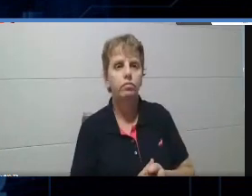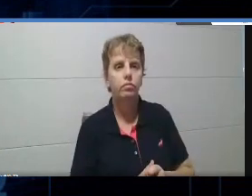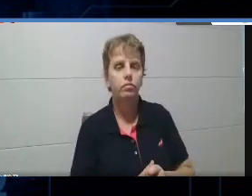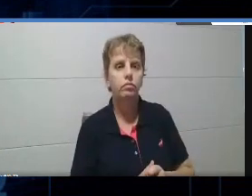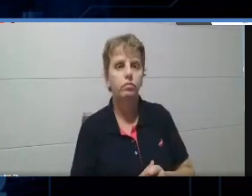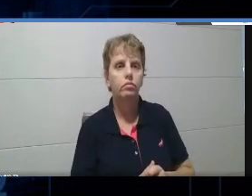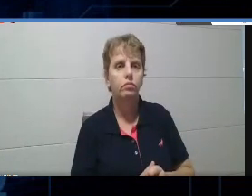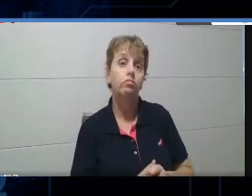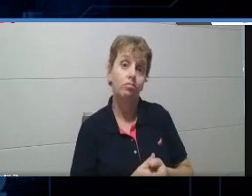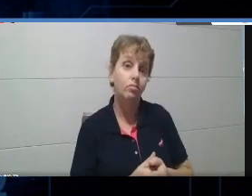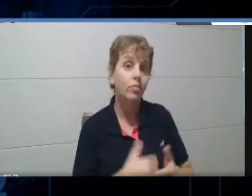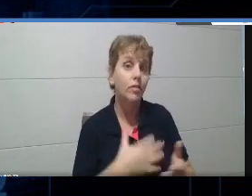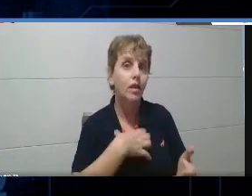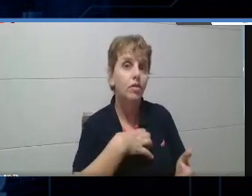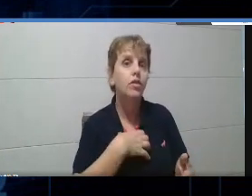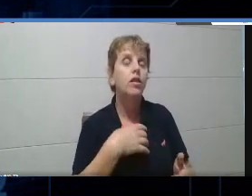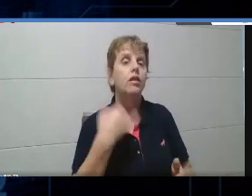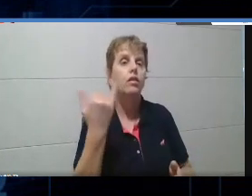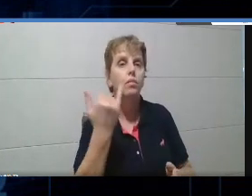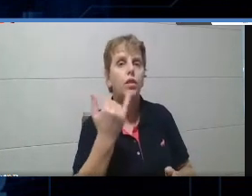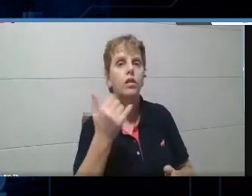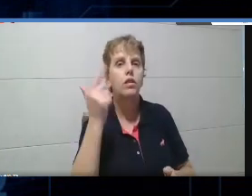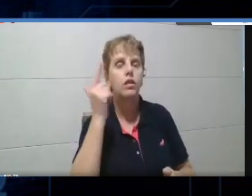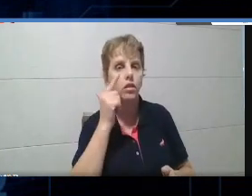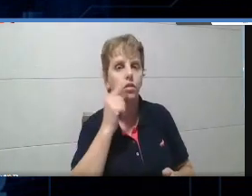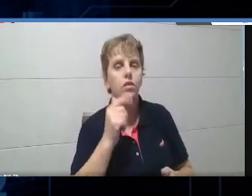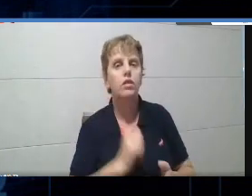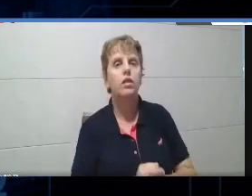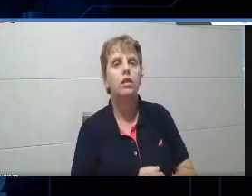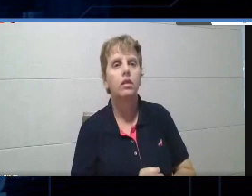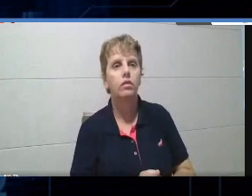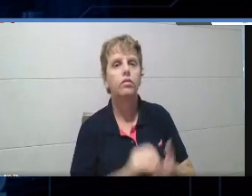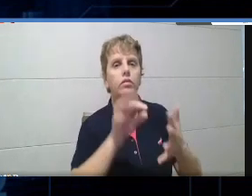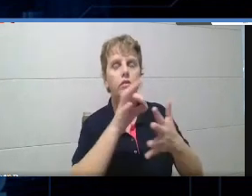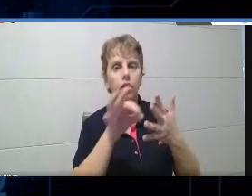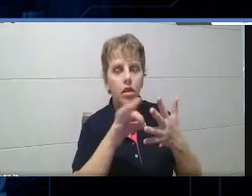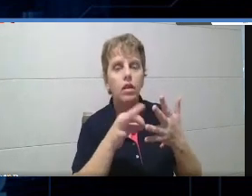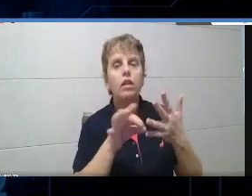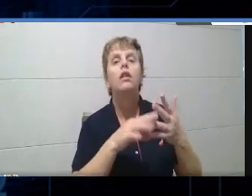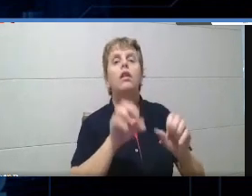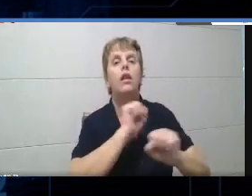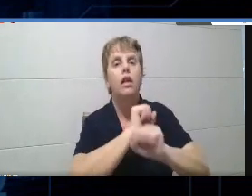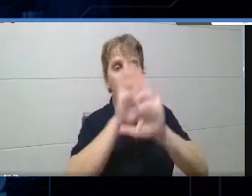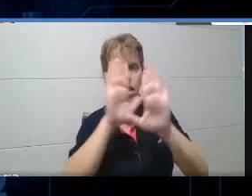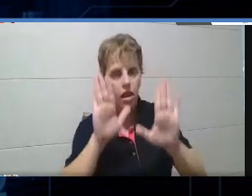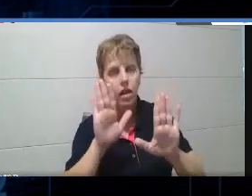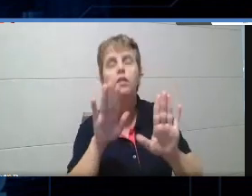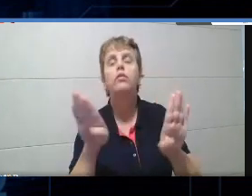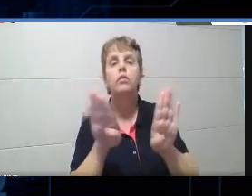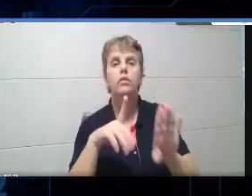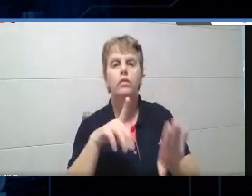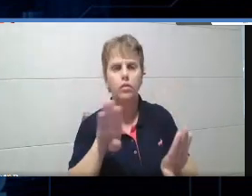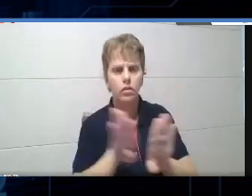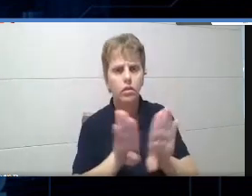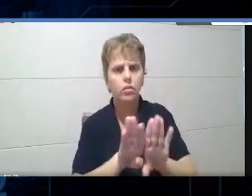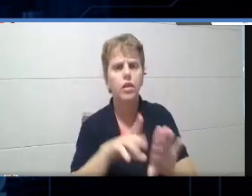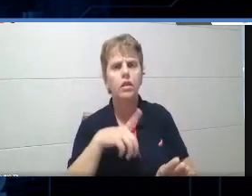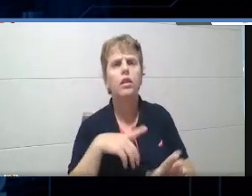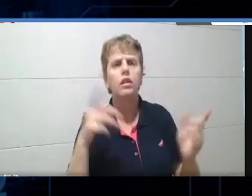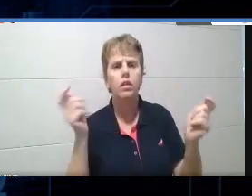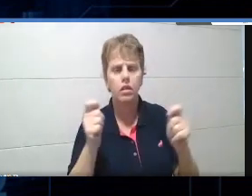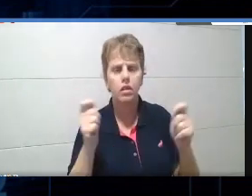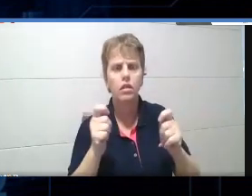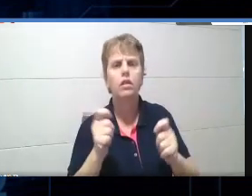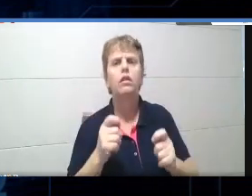Então, essa é uma maneira bem interessante. Bom, gente, critérios claros, então tem ali as possibilidades, né, que eu acho que é bem interessante,